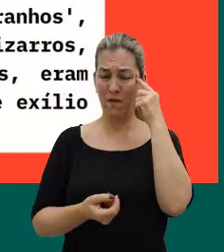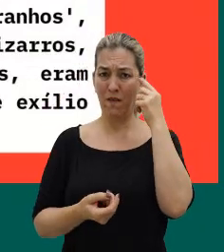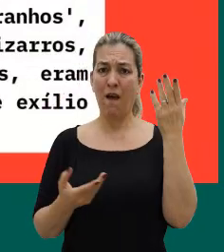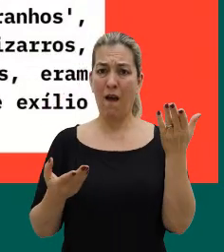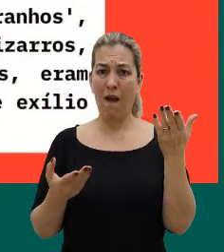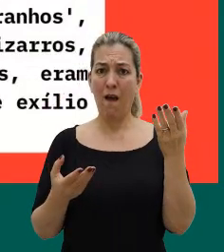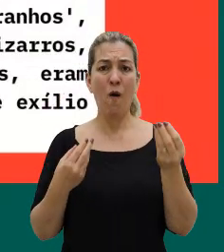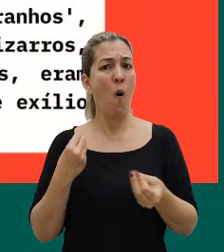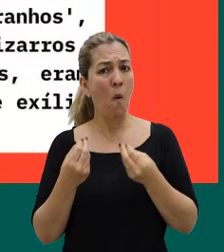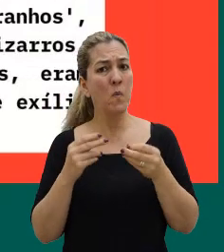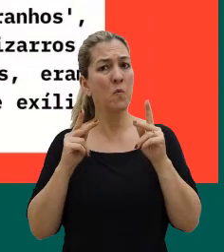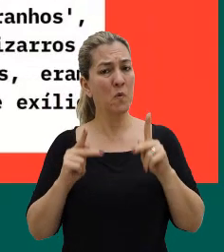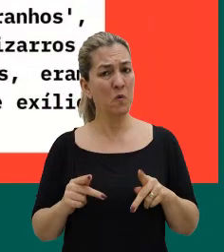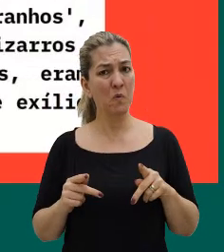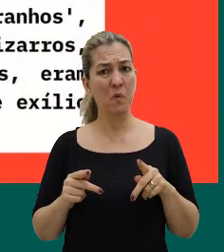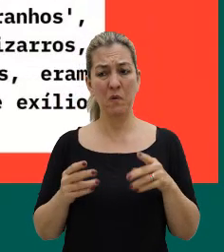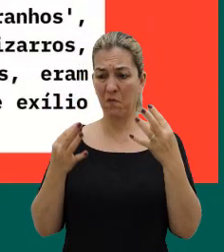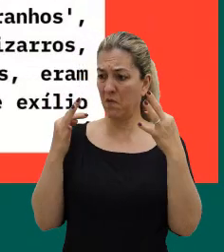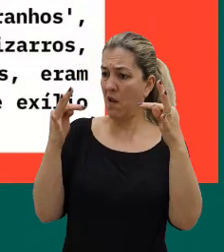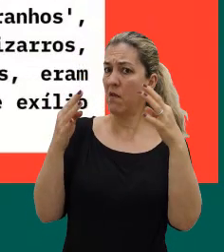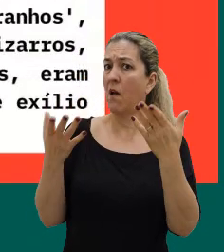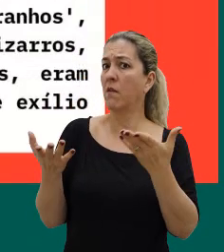nisso, assim, de como as pessoas eram tratadas.